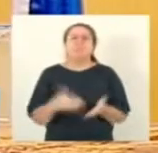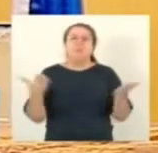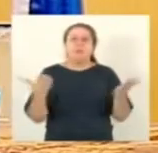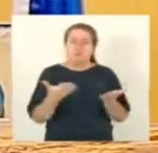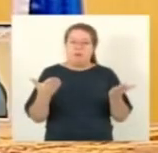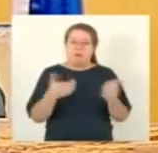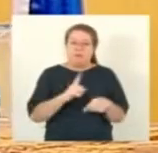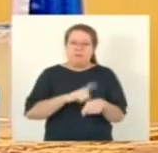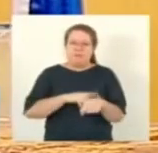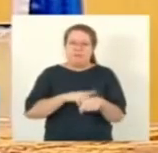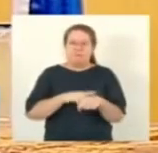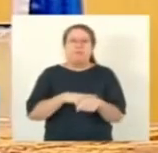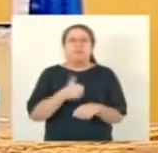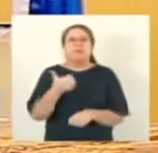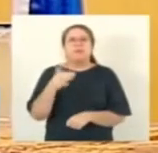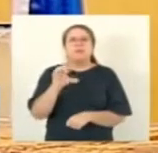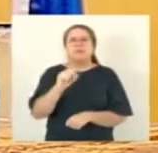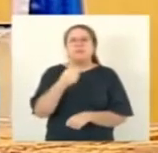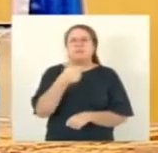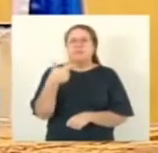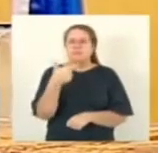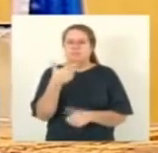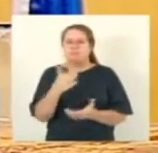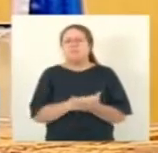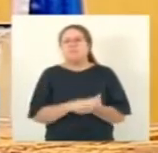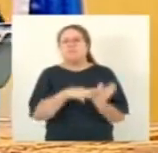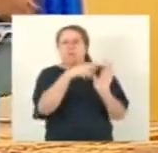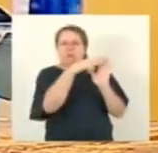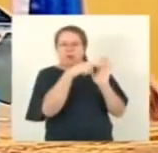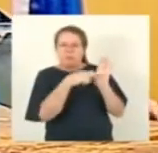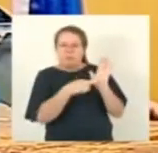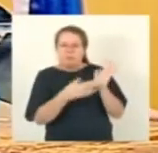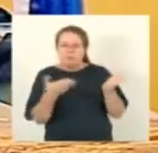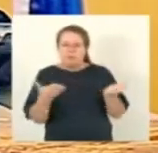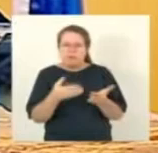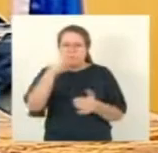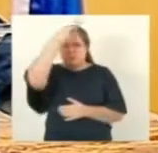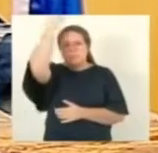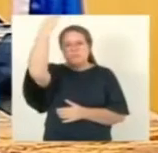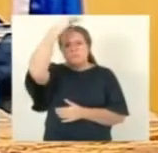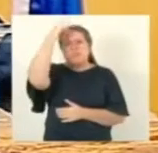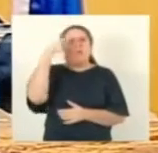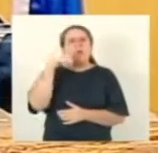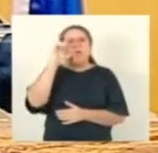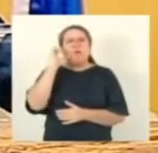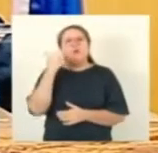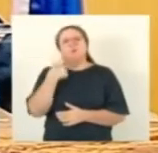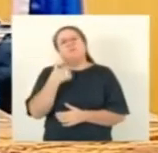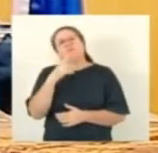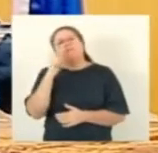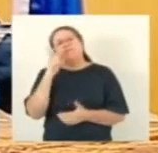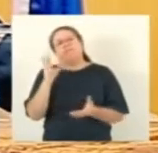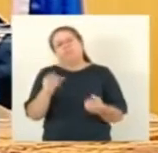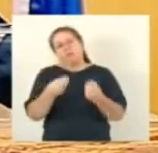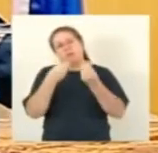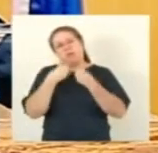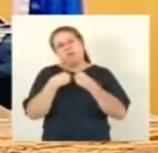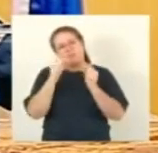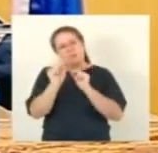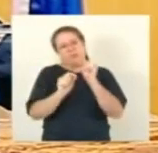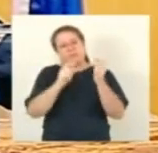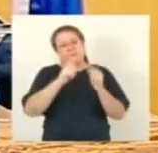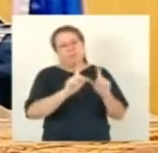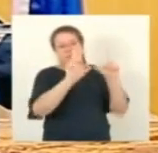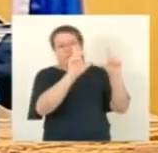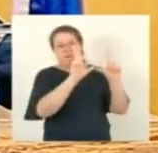trazendo a pauta aqui para o nosso Estado, glorioso Espírito Santo, ontem, mais uma vez, recebi imagens lamentáveis sobre a situação